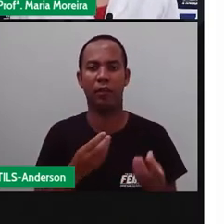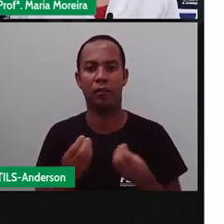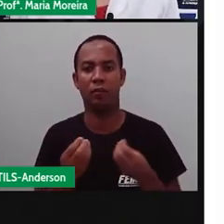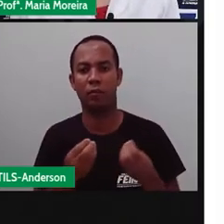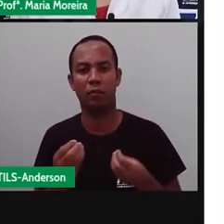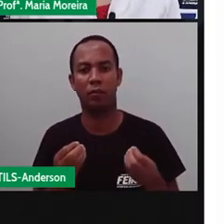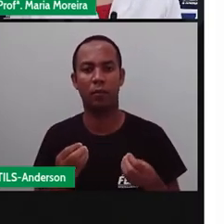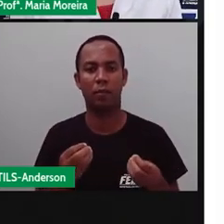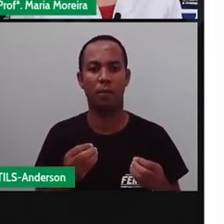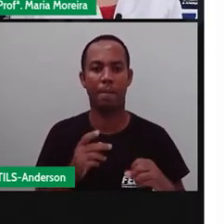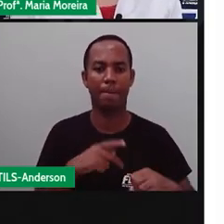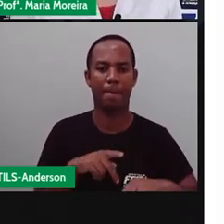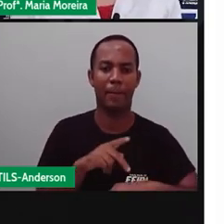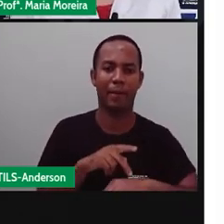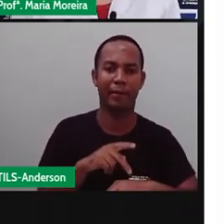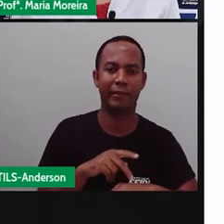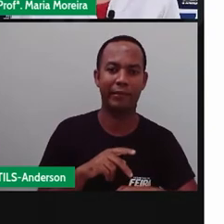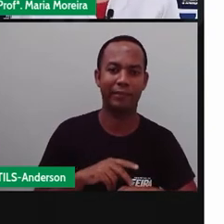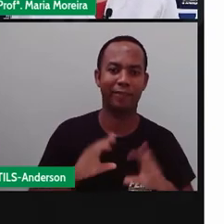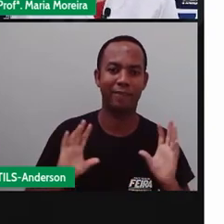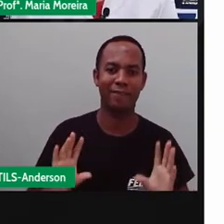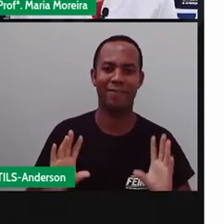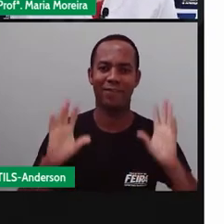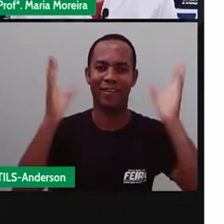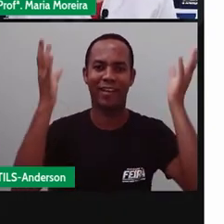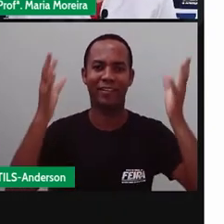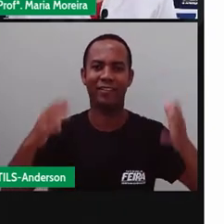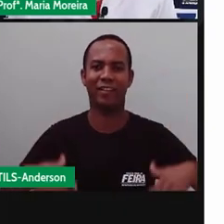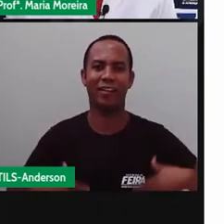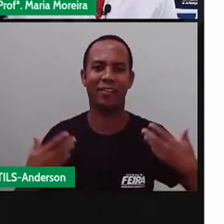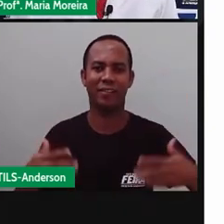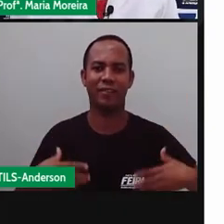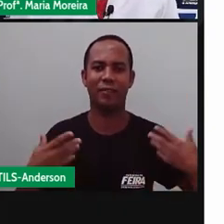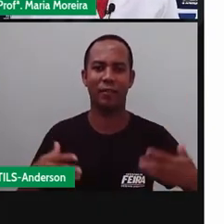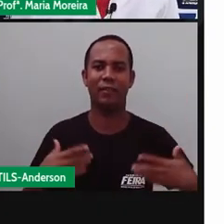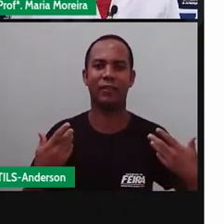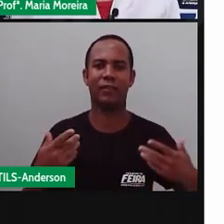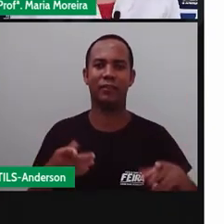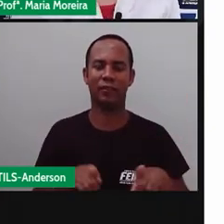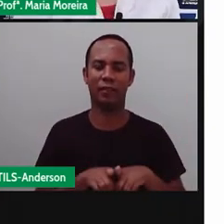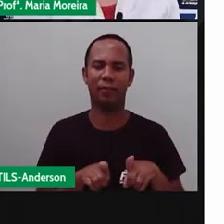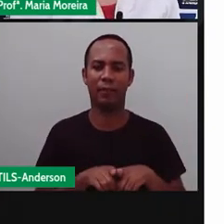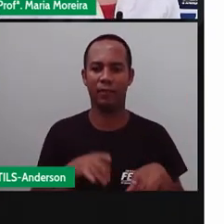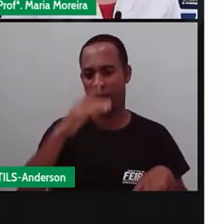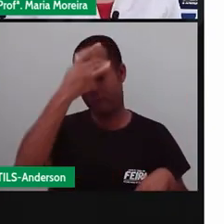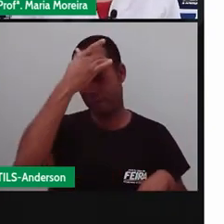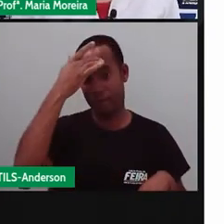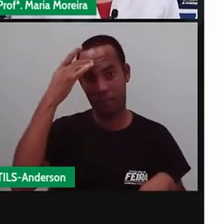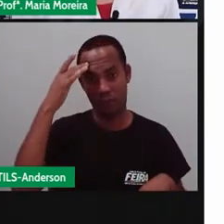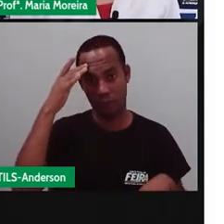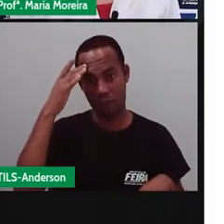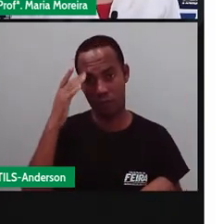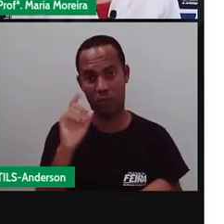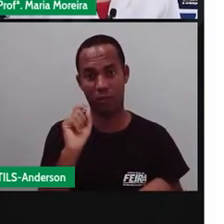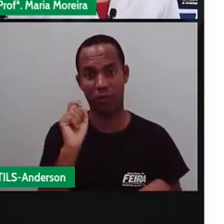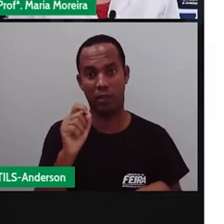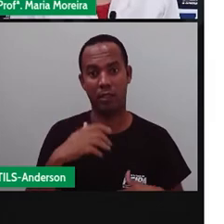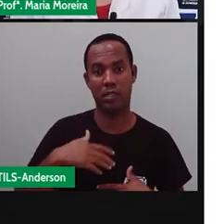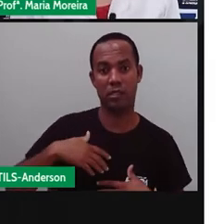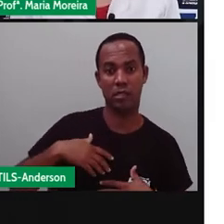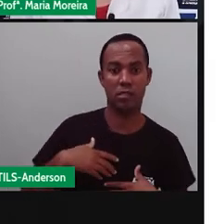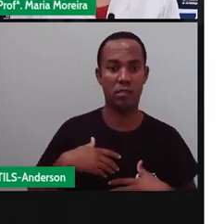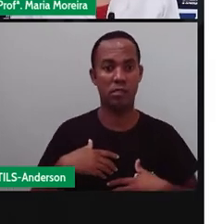França, para o quê? Embalar as suas comemorações. Então, aí, as pessoas iam, né, dançar quadrilha